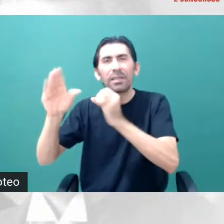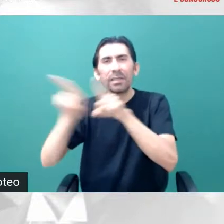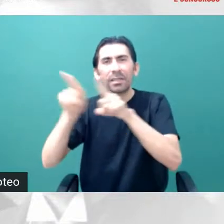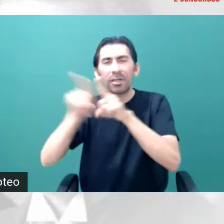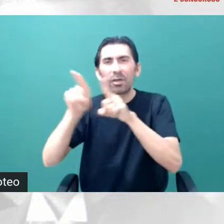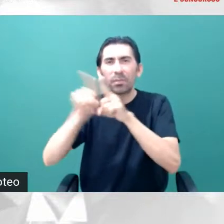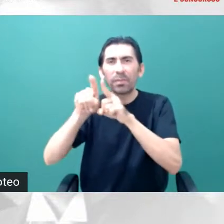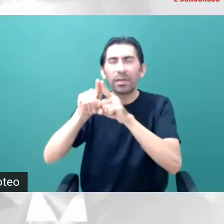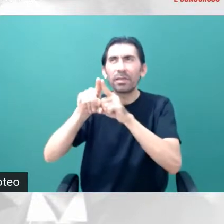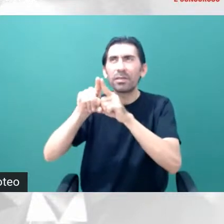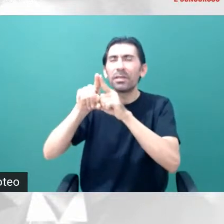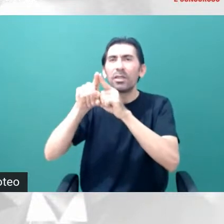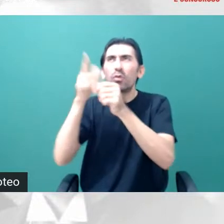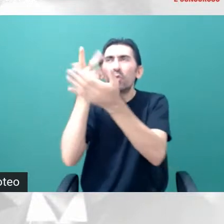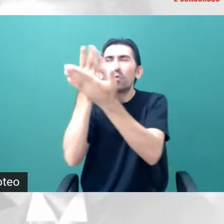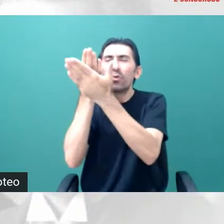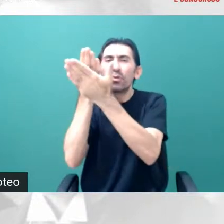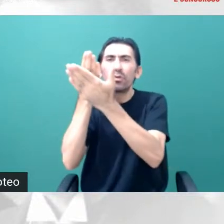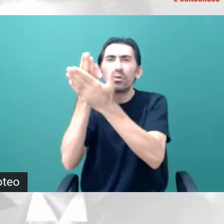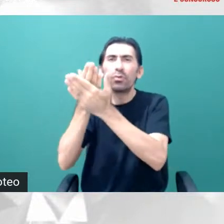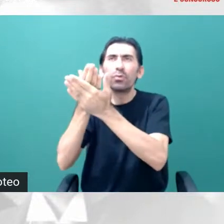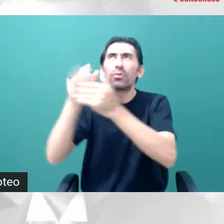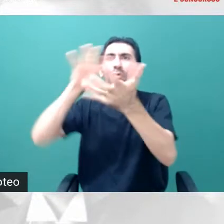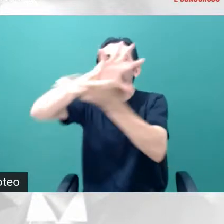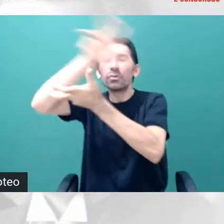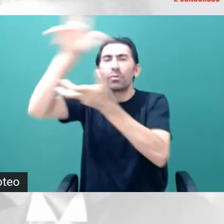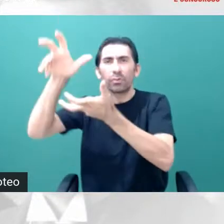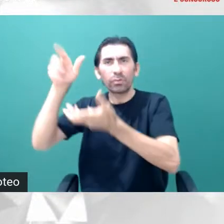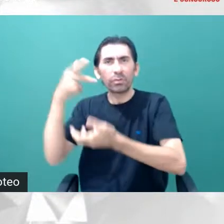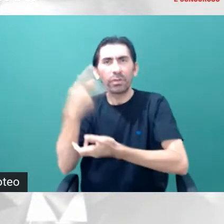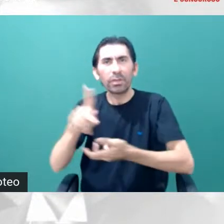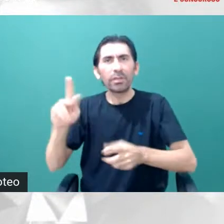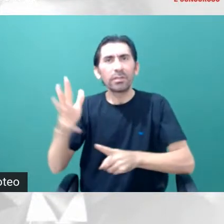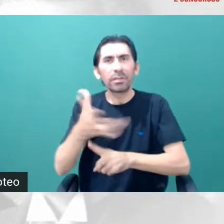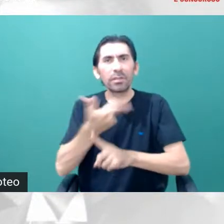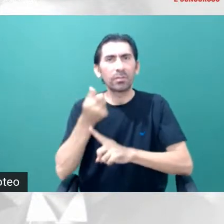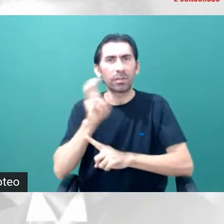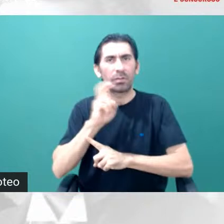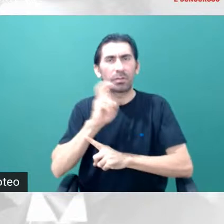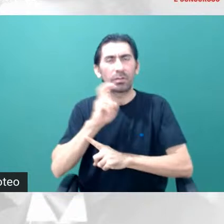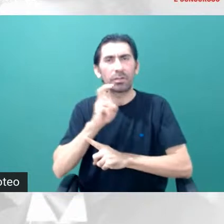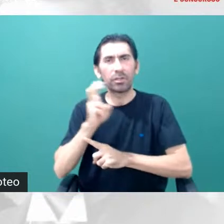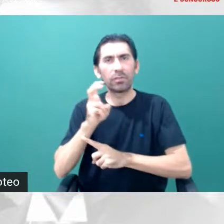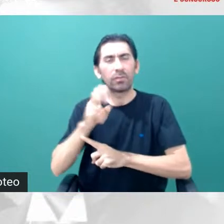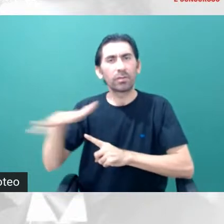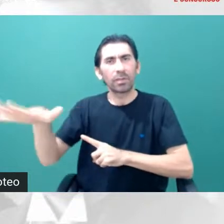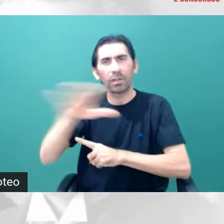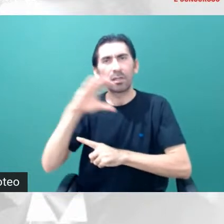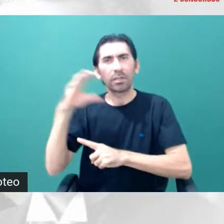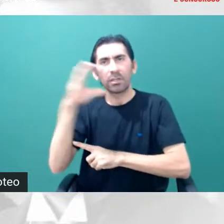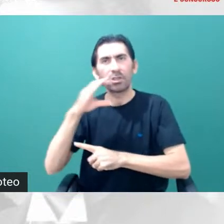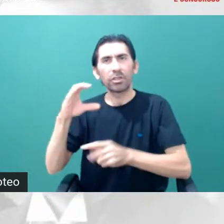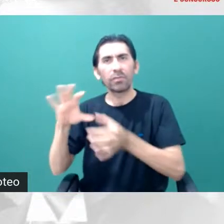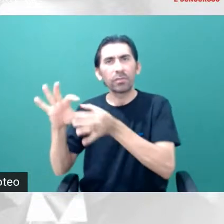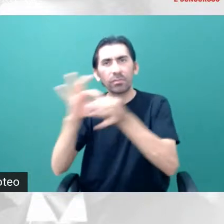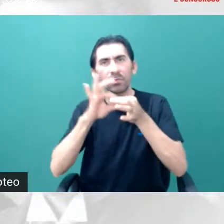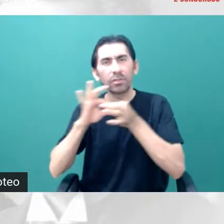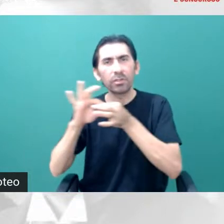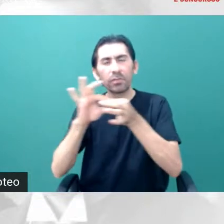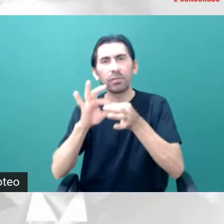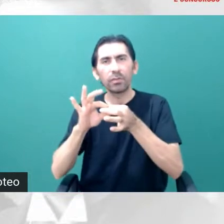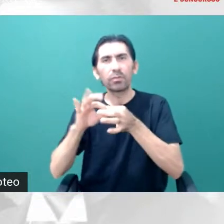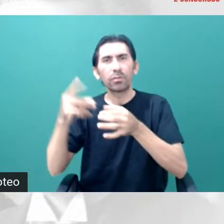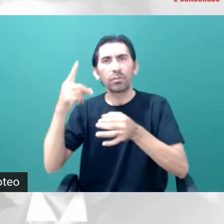Bom nosso evento aqui, o quinto evento científico unificado, né, o Dia do